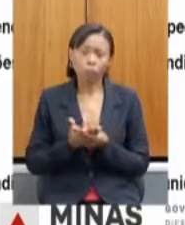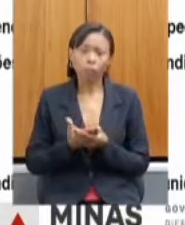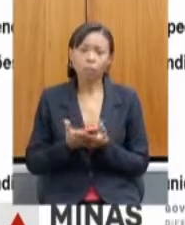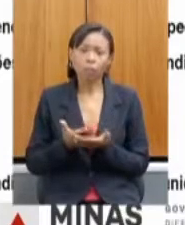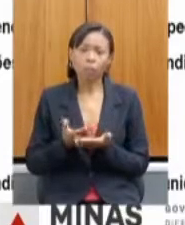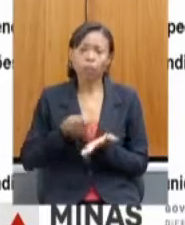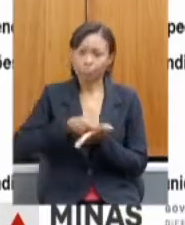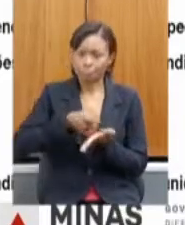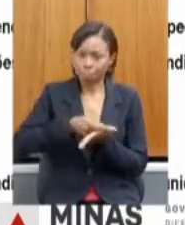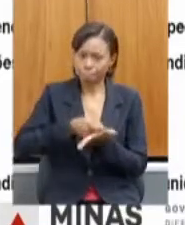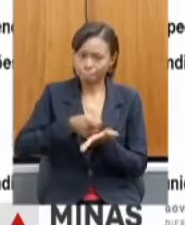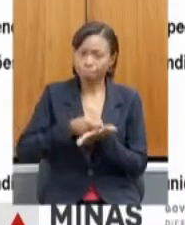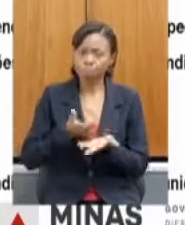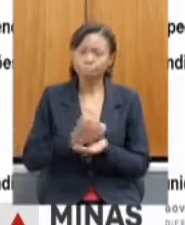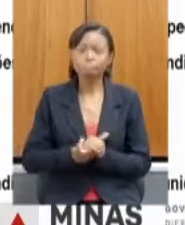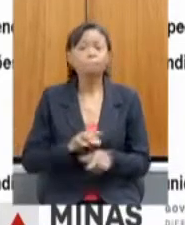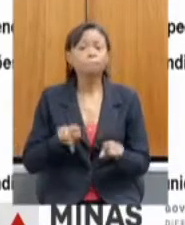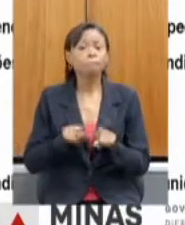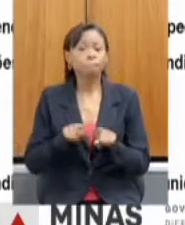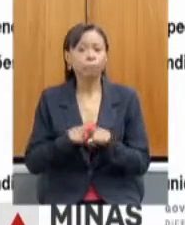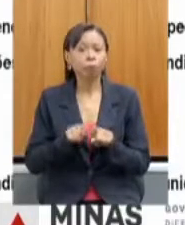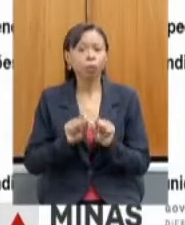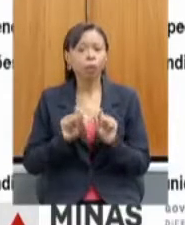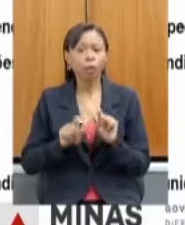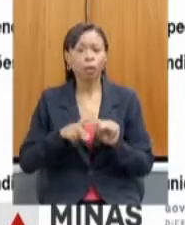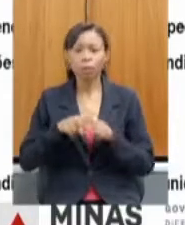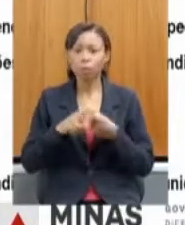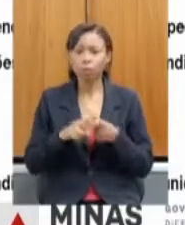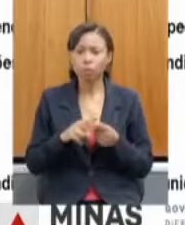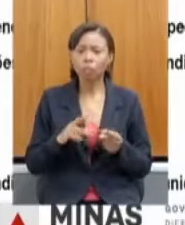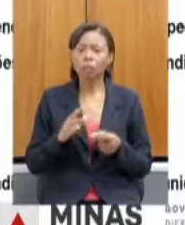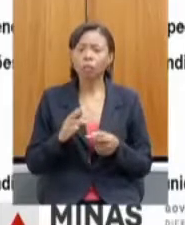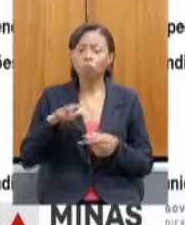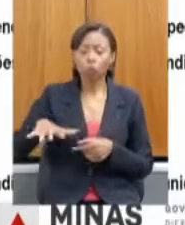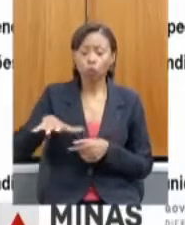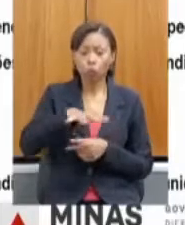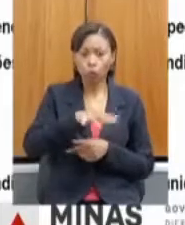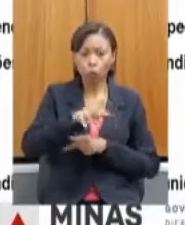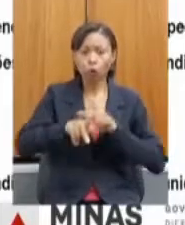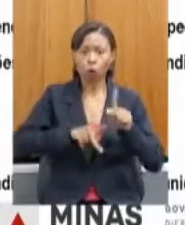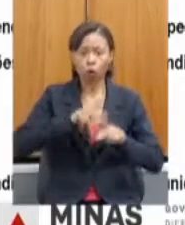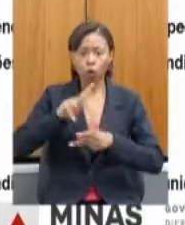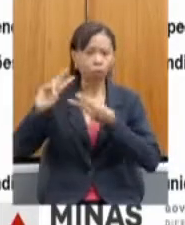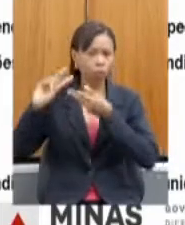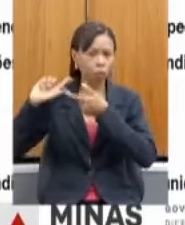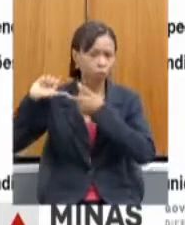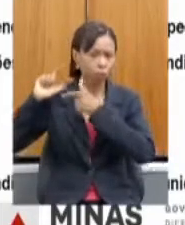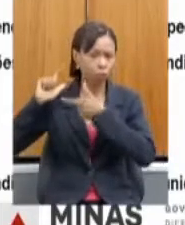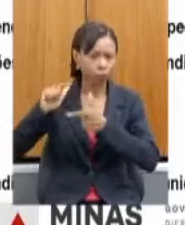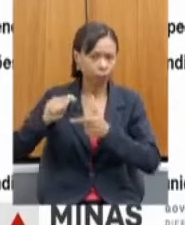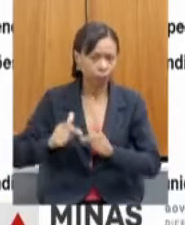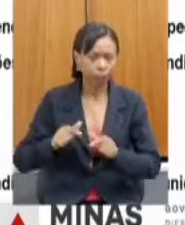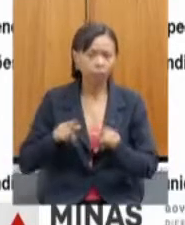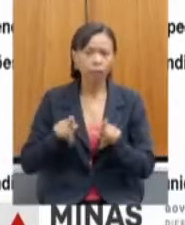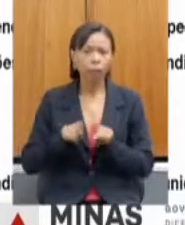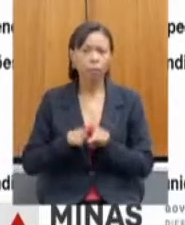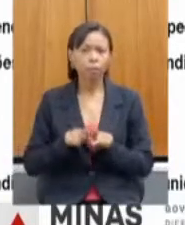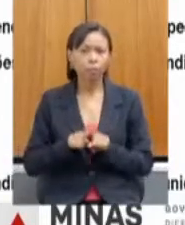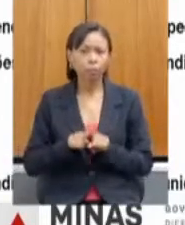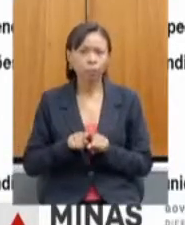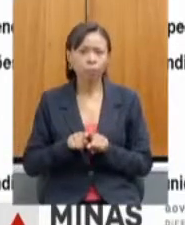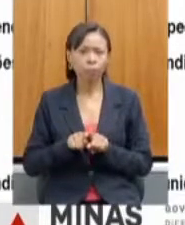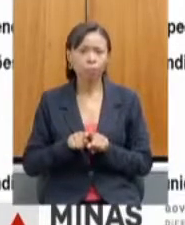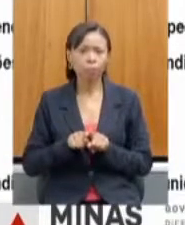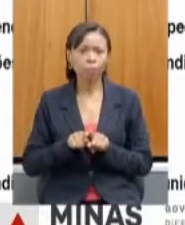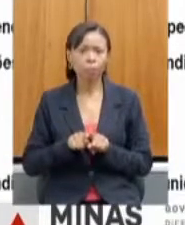cobrança. E também nessa regulação fundiária dos povos e comunidades tradicionais, instauração e acompanhamento de 14 processos